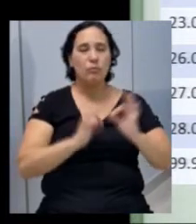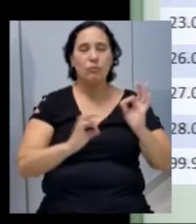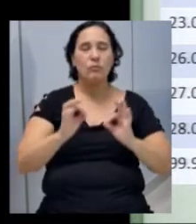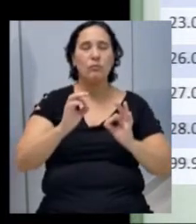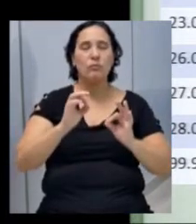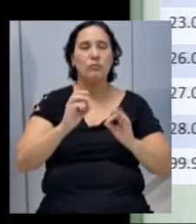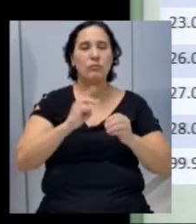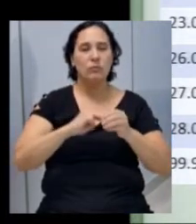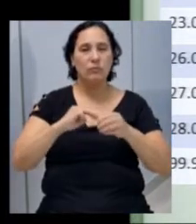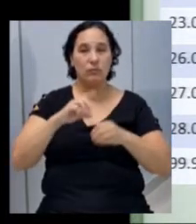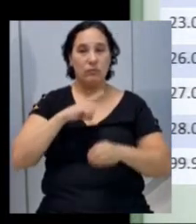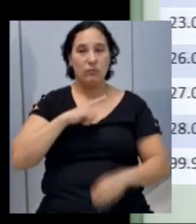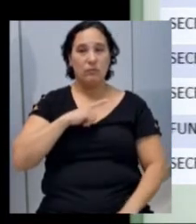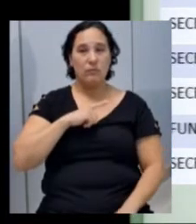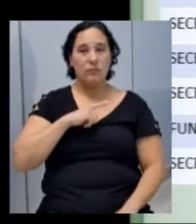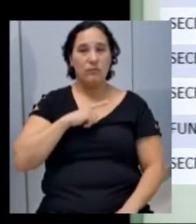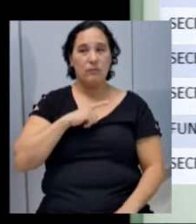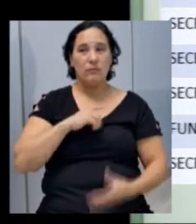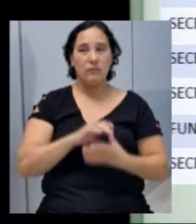possui.